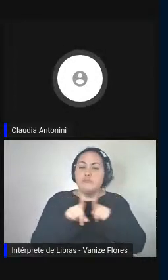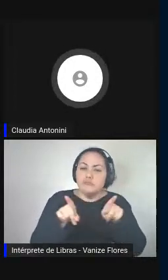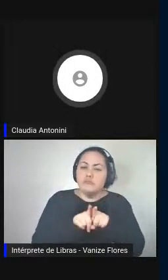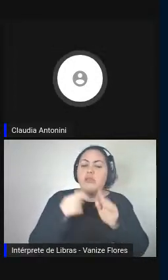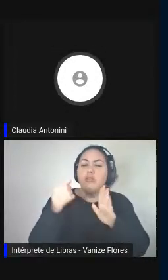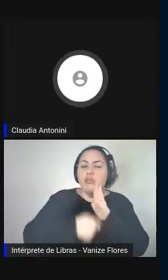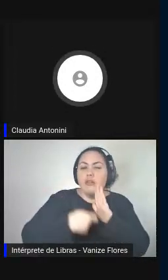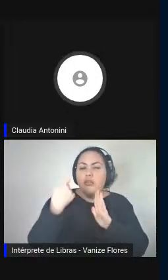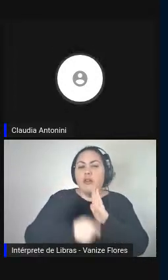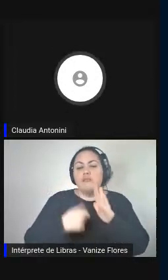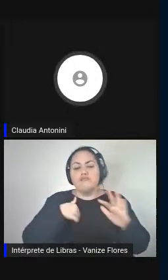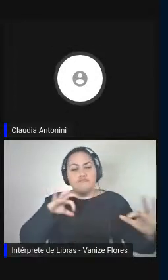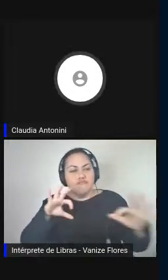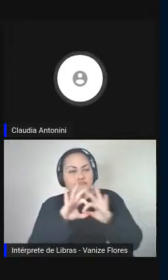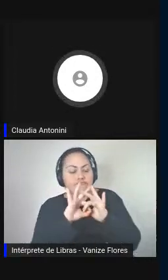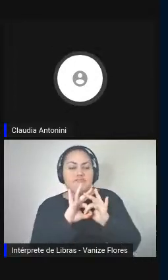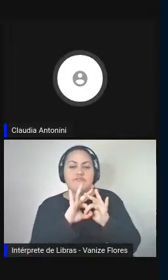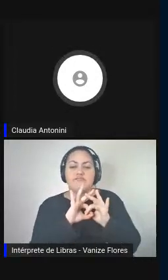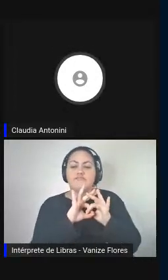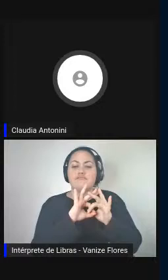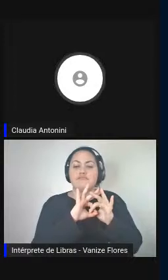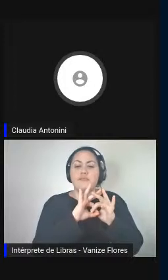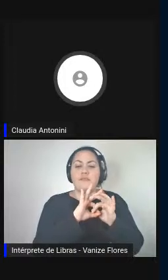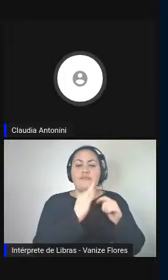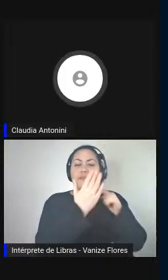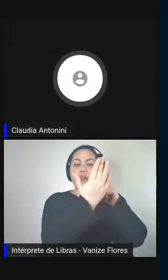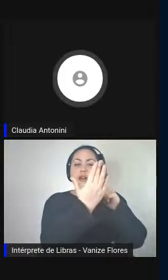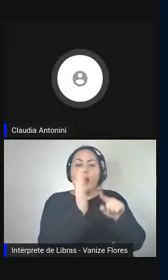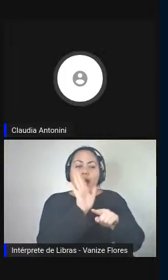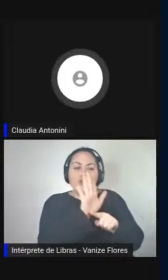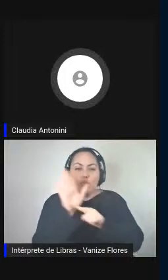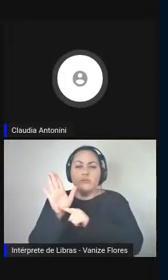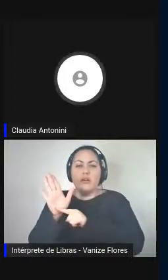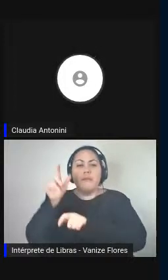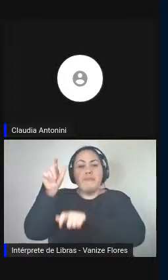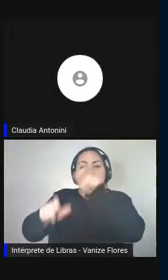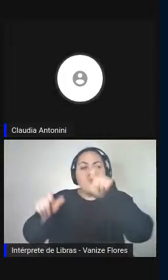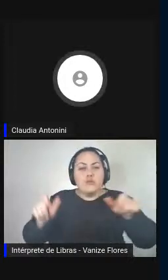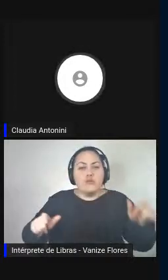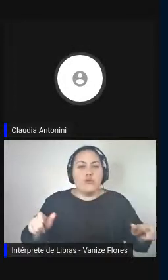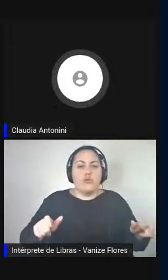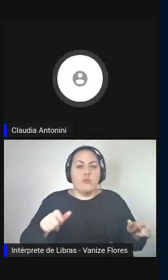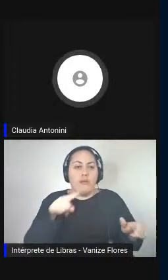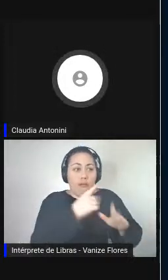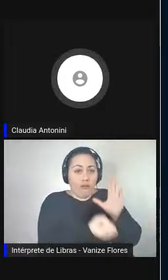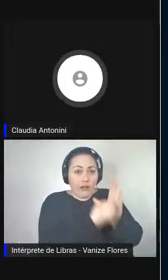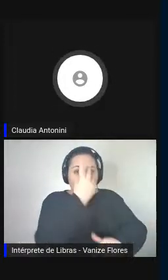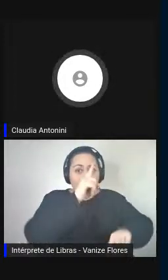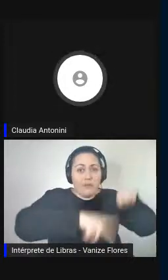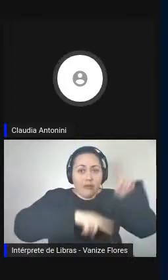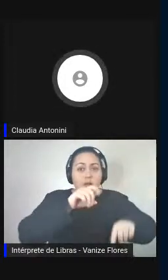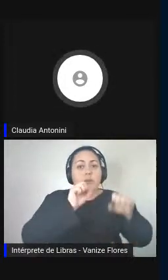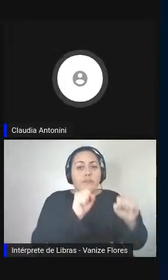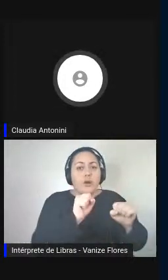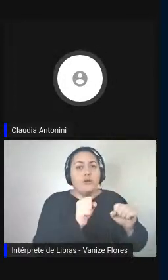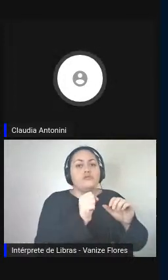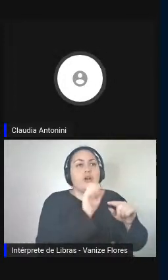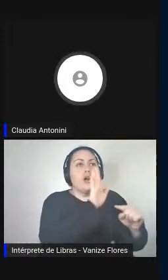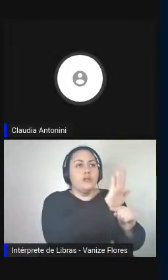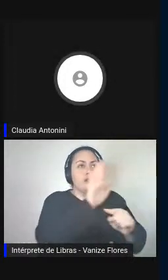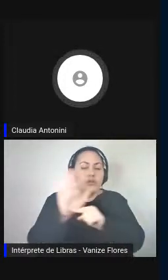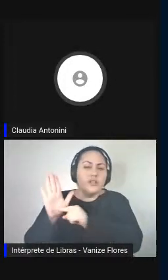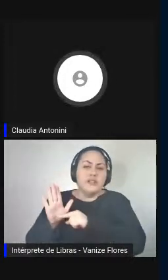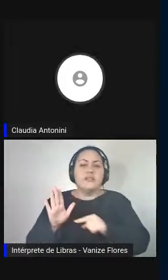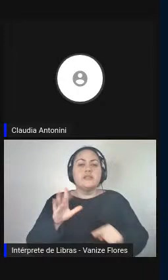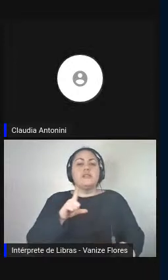ajudar os outros a fazer esses instrumentos se desenvolverem para que possam satisfazer melhor as